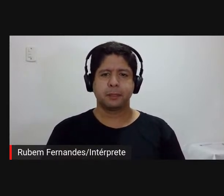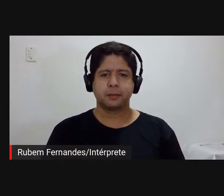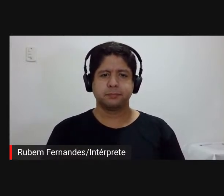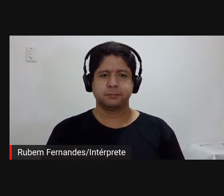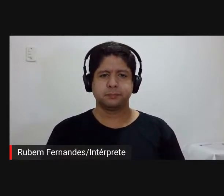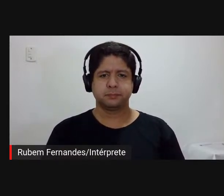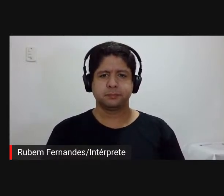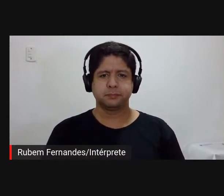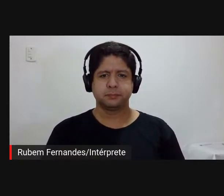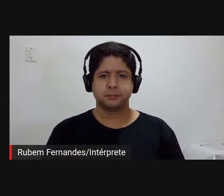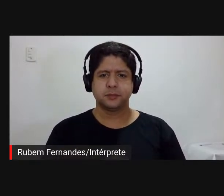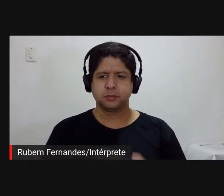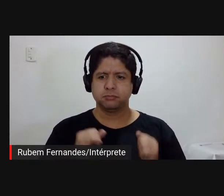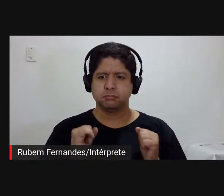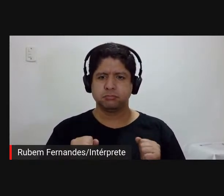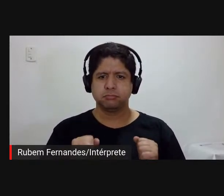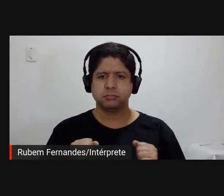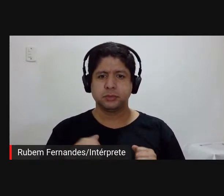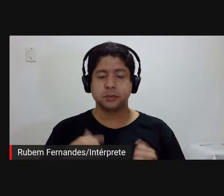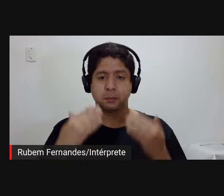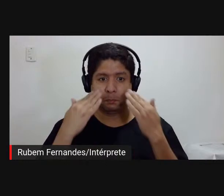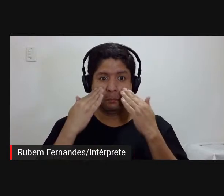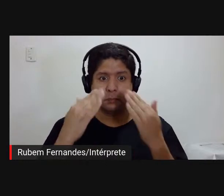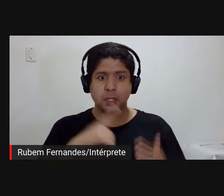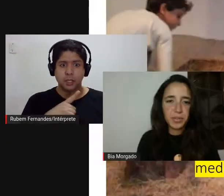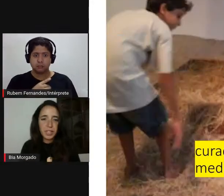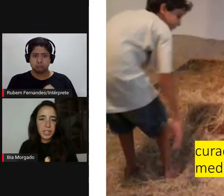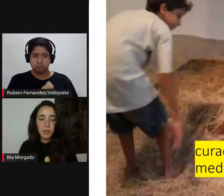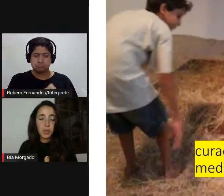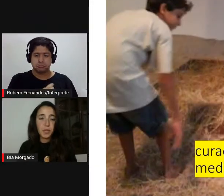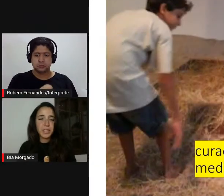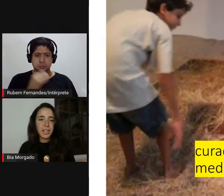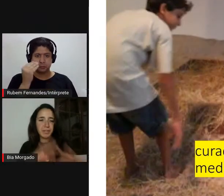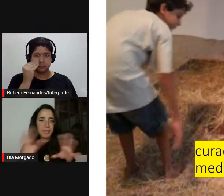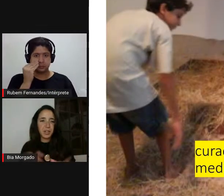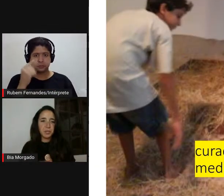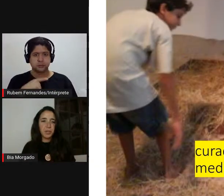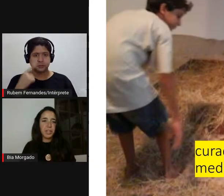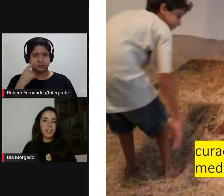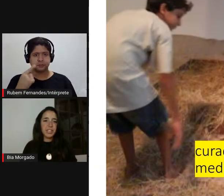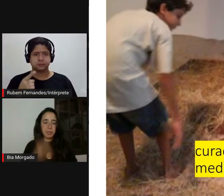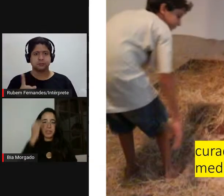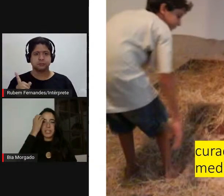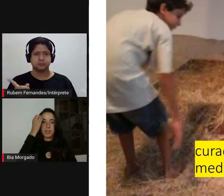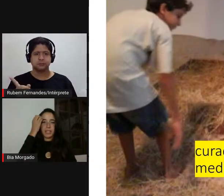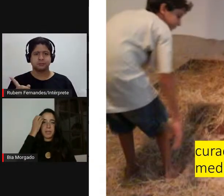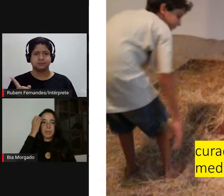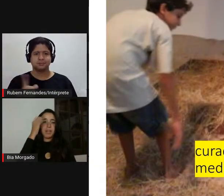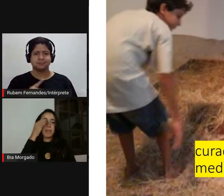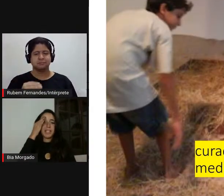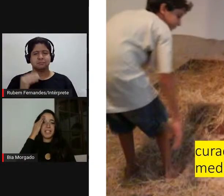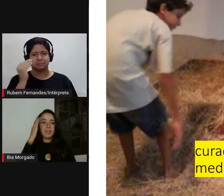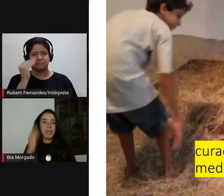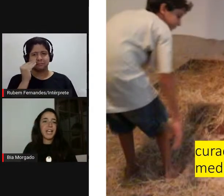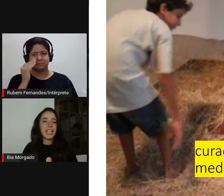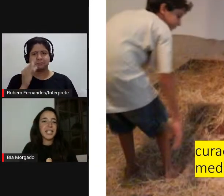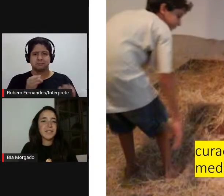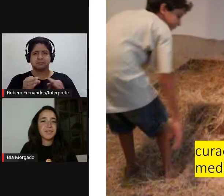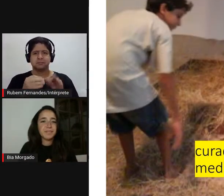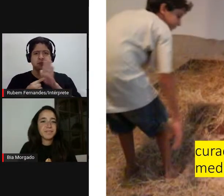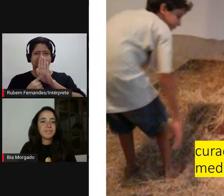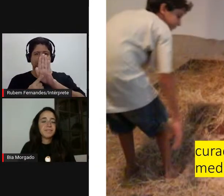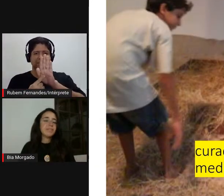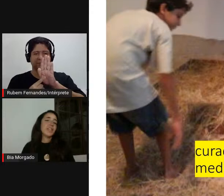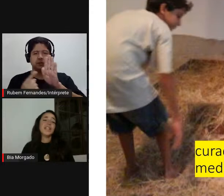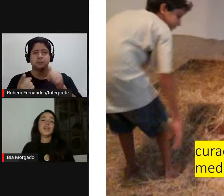será que eu já, a minha apresentação está aí? Daqui a pouco eu vou. Então, vou começar falando um pouquinho, a gente já pode até botar a primeira imagem, obrigada.